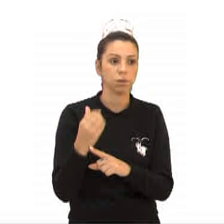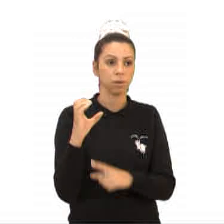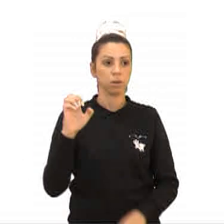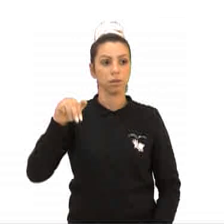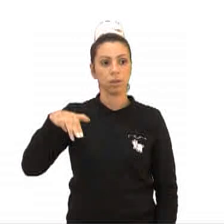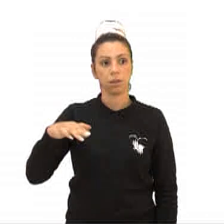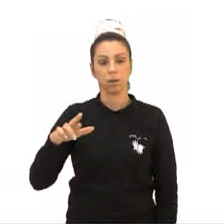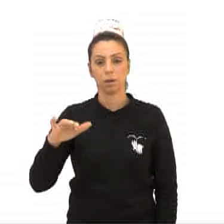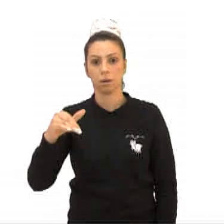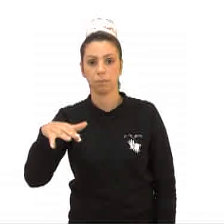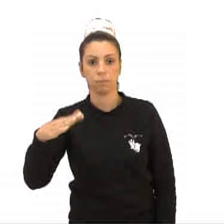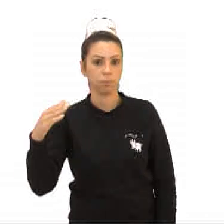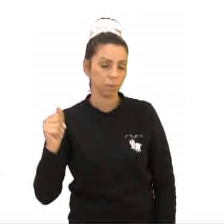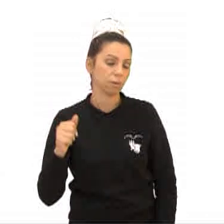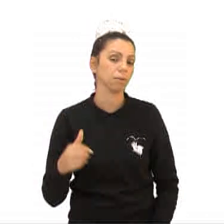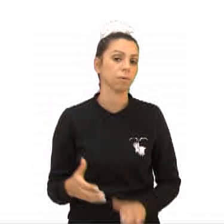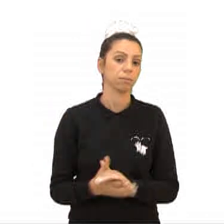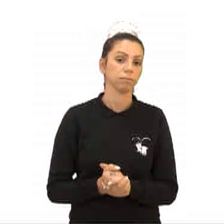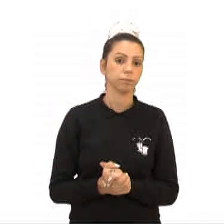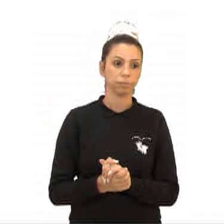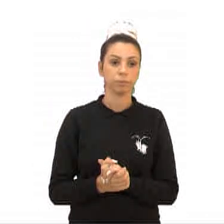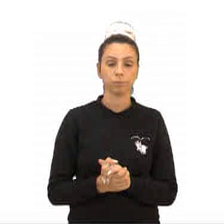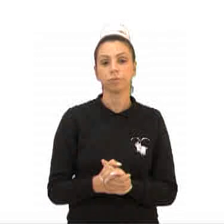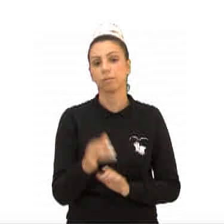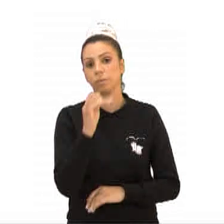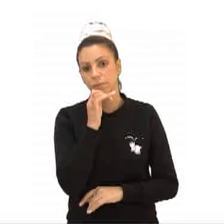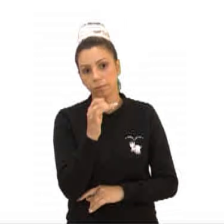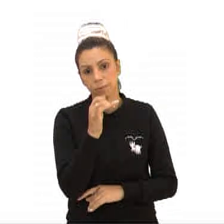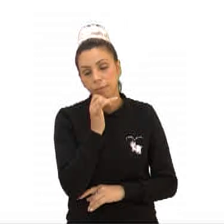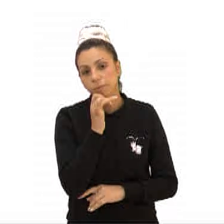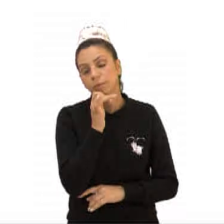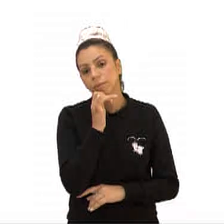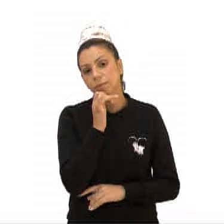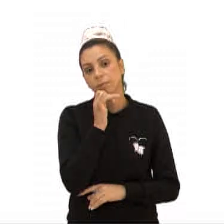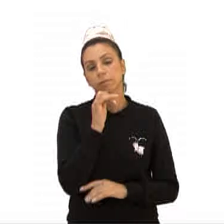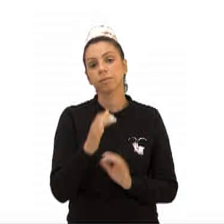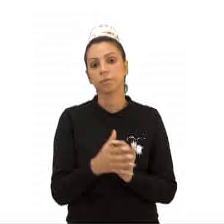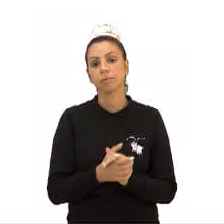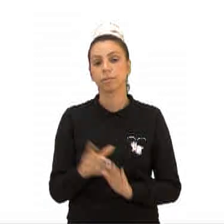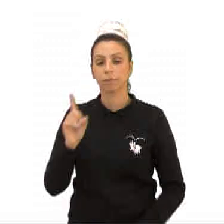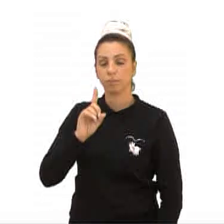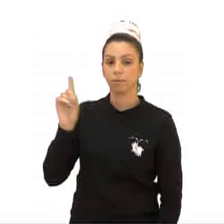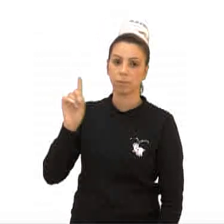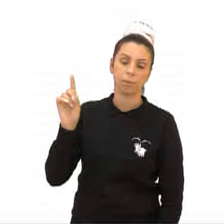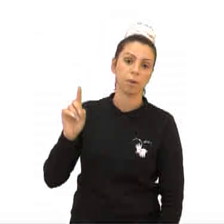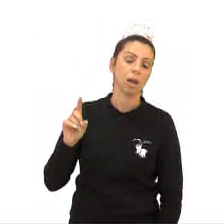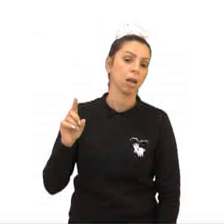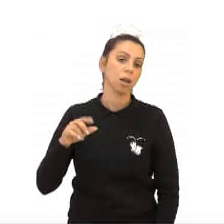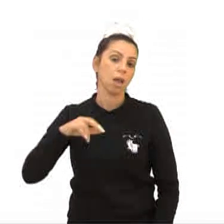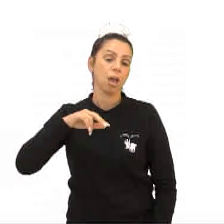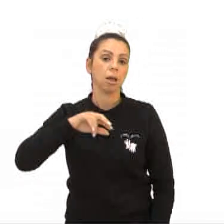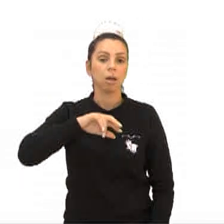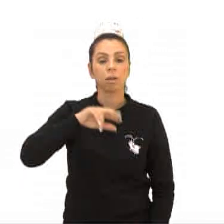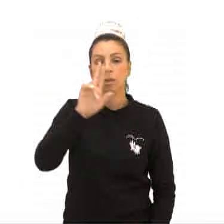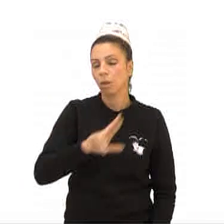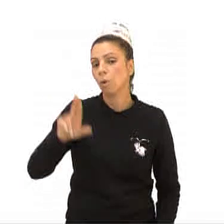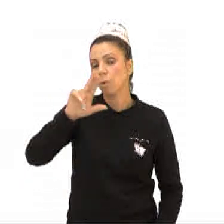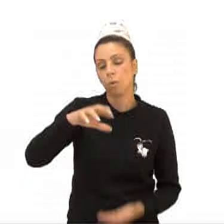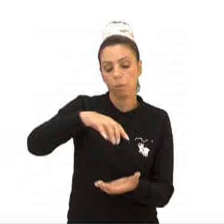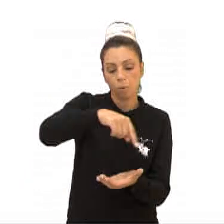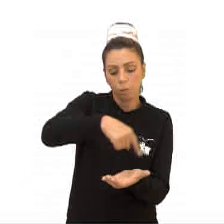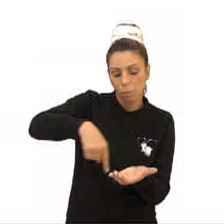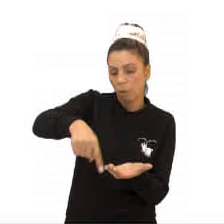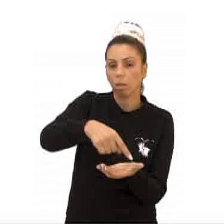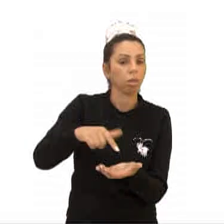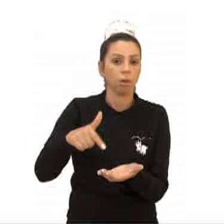feitos de barro que não estavam presentes nas tribos chavantes, por exemplo. Não usam a roda de oleiro. Costumam usar pinturas com padrões plásticos.